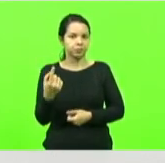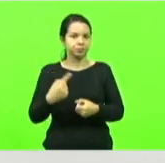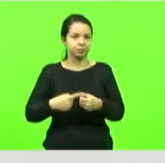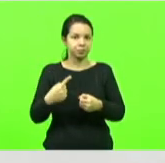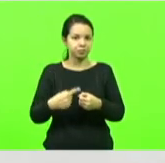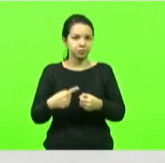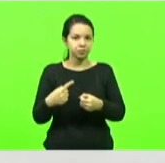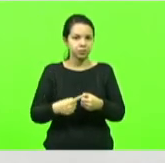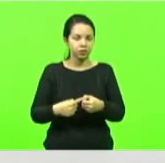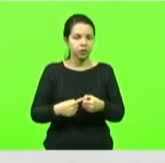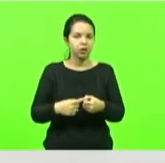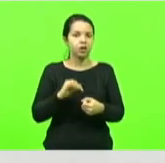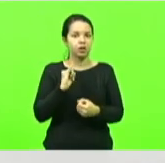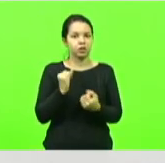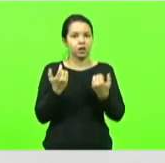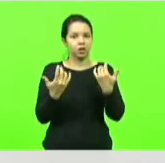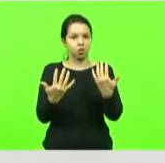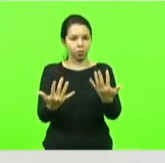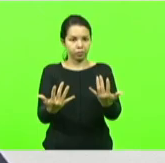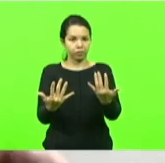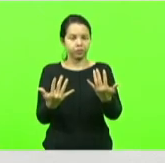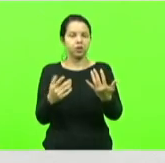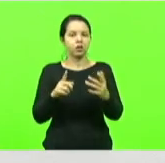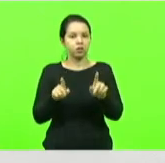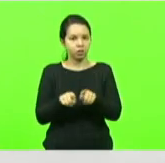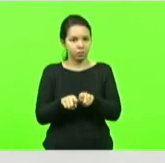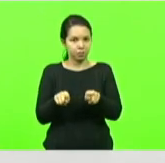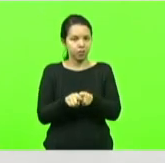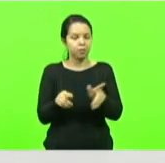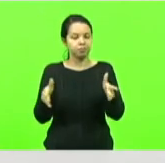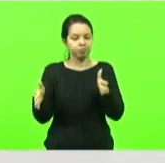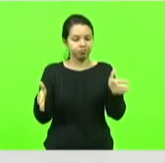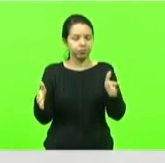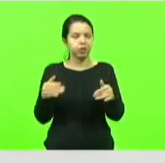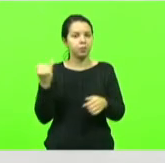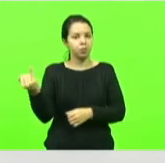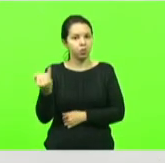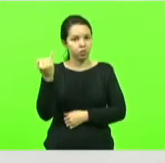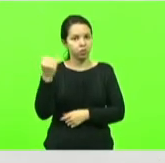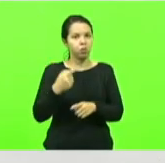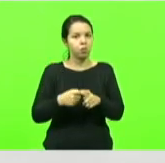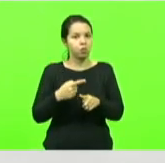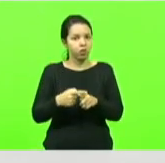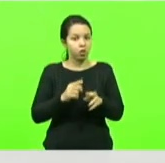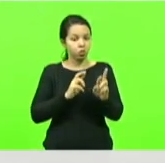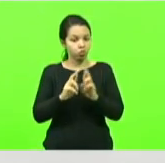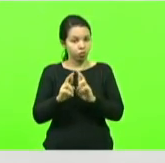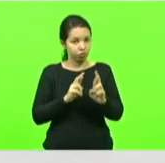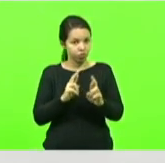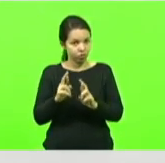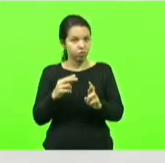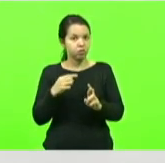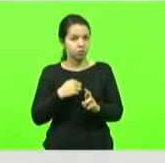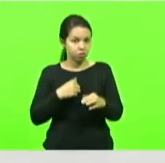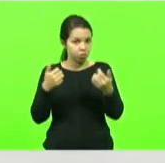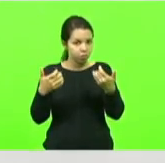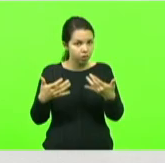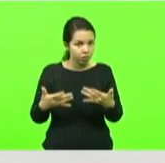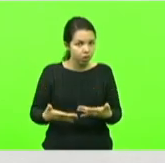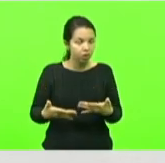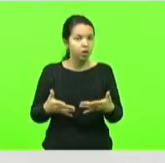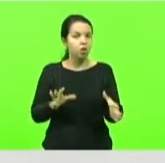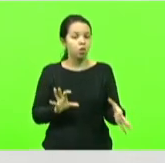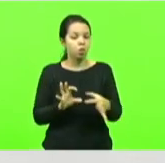é também uma ligação importante porque todas essas vias que eu estou falando elas fazem conexão com a BR